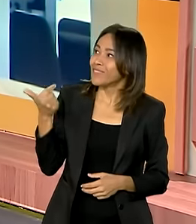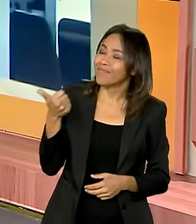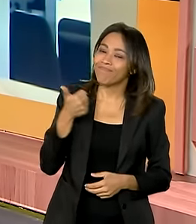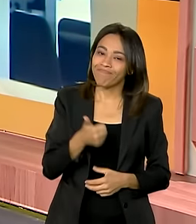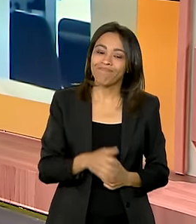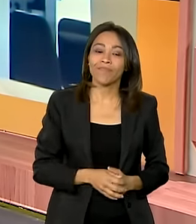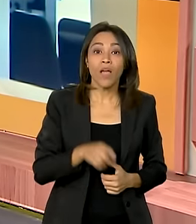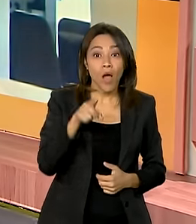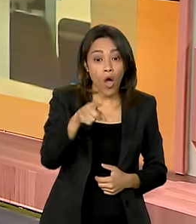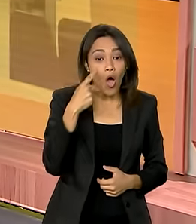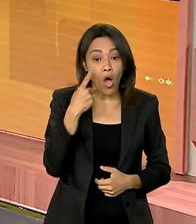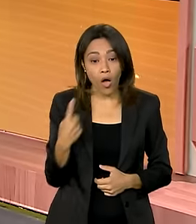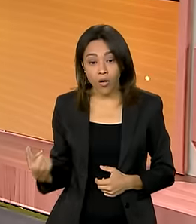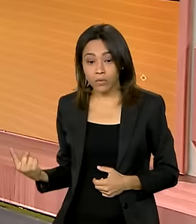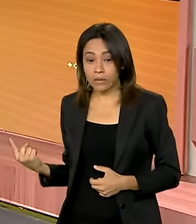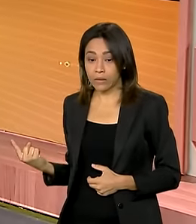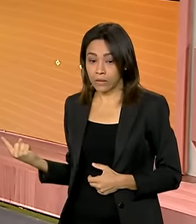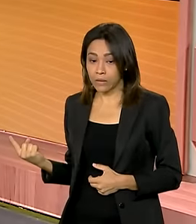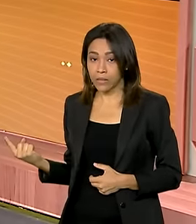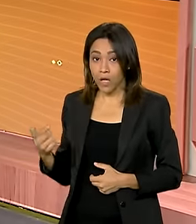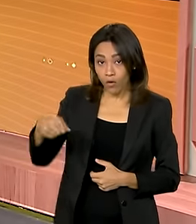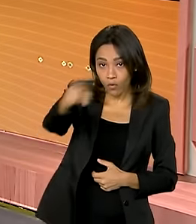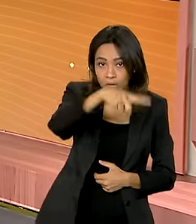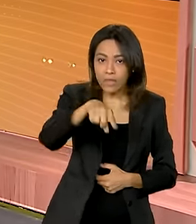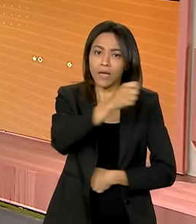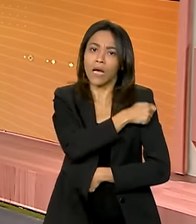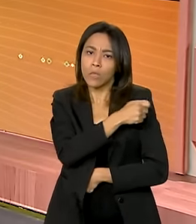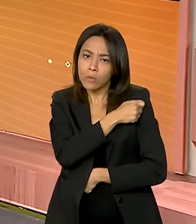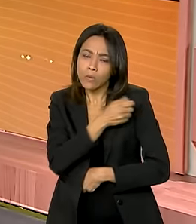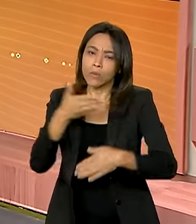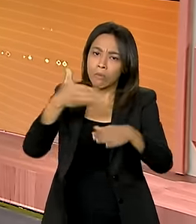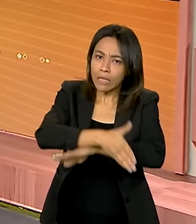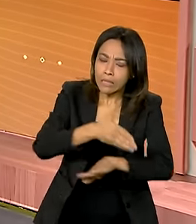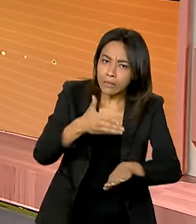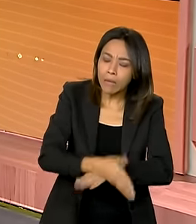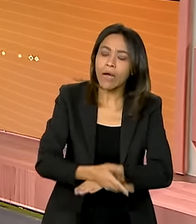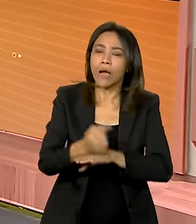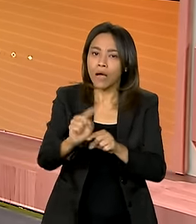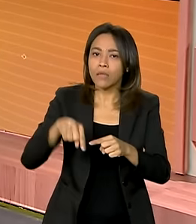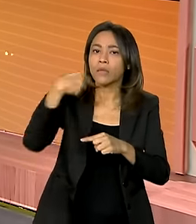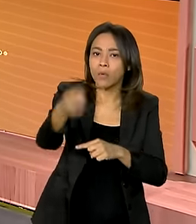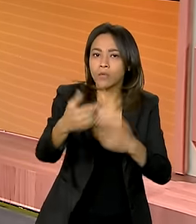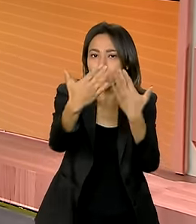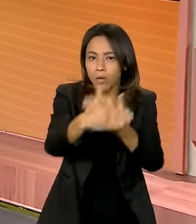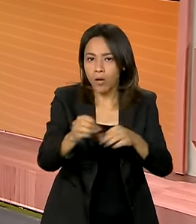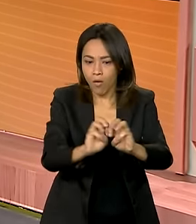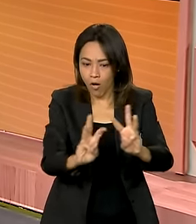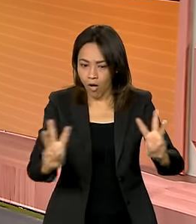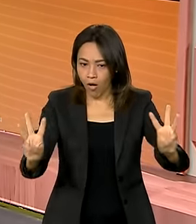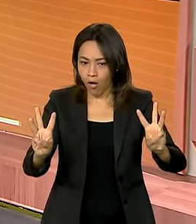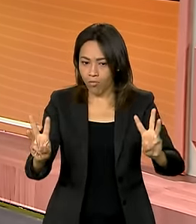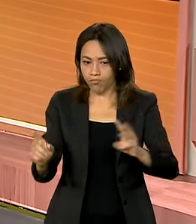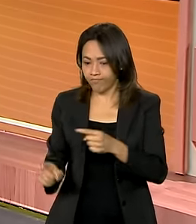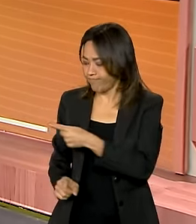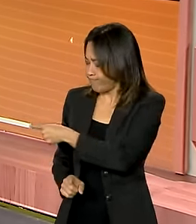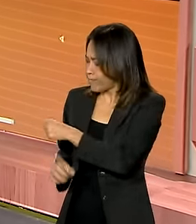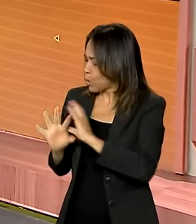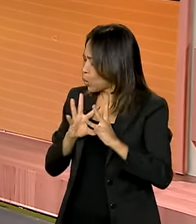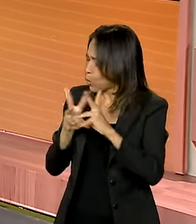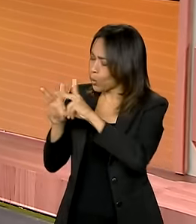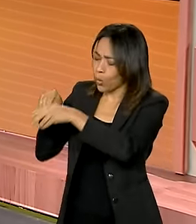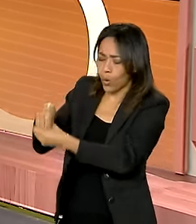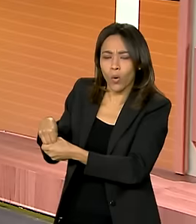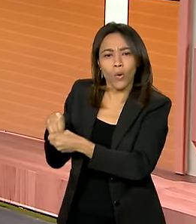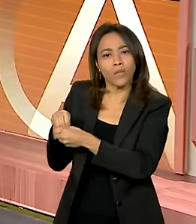Inclusive, o endereço está na nossa tela, você que é estudante, que vai participar aí do próximo Enem. Acesse, já tenha todas as informações,